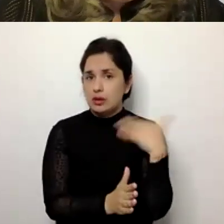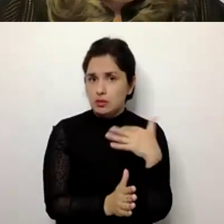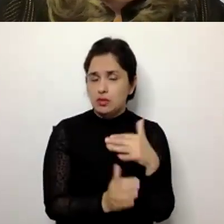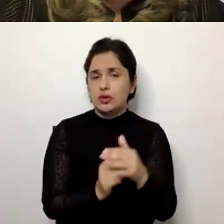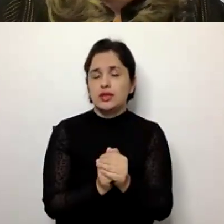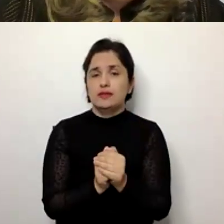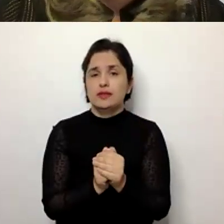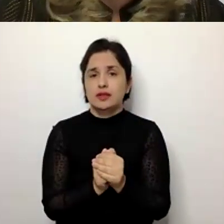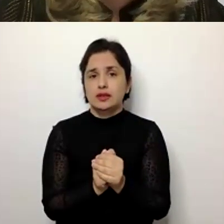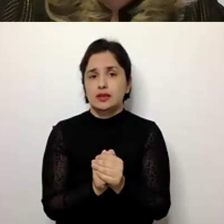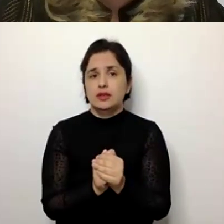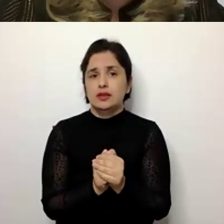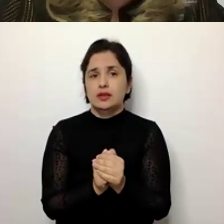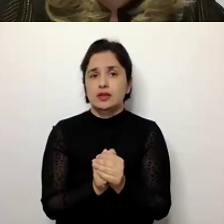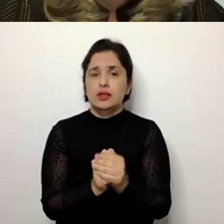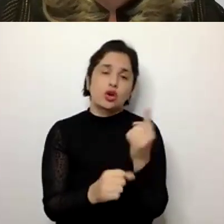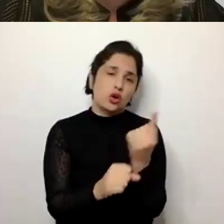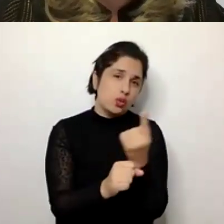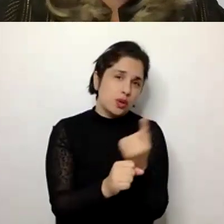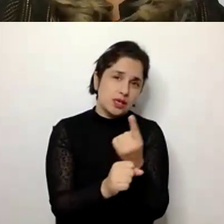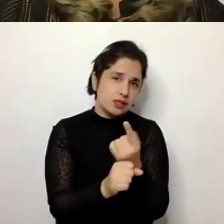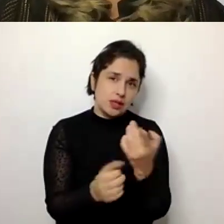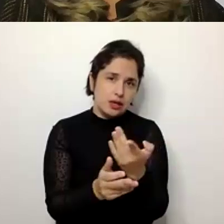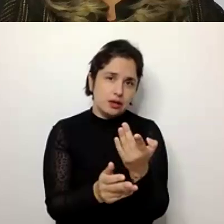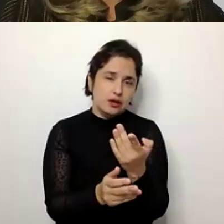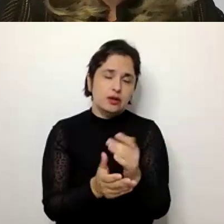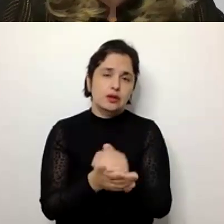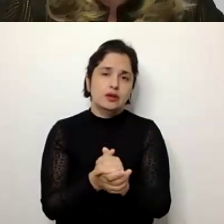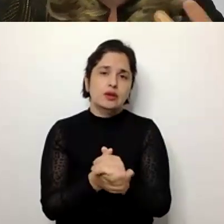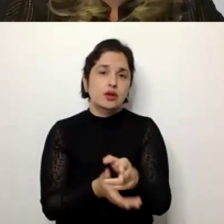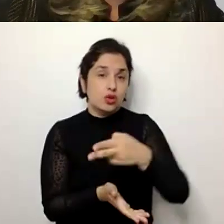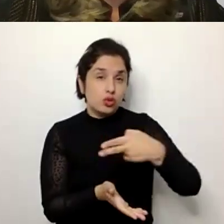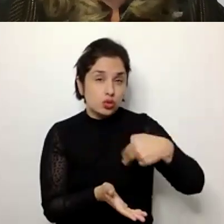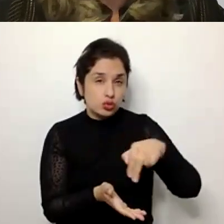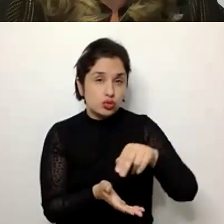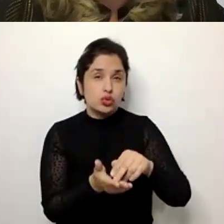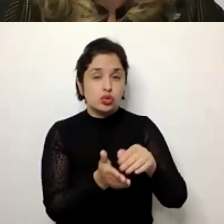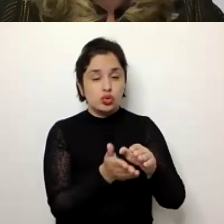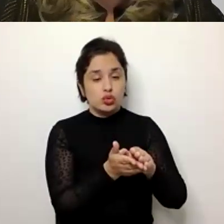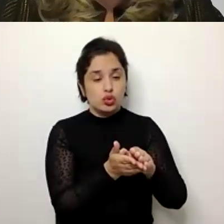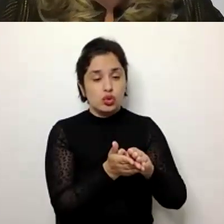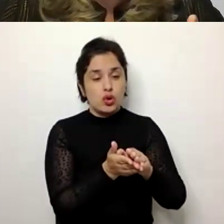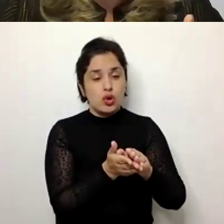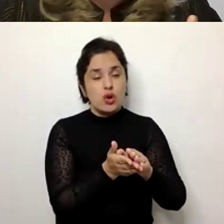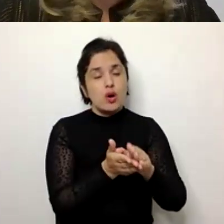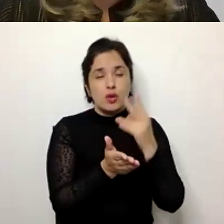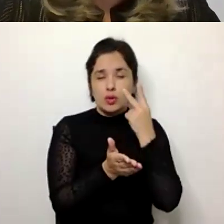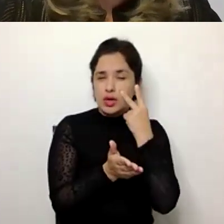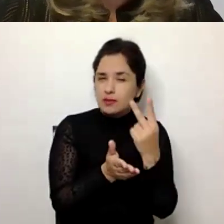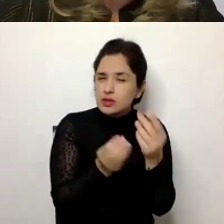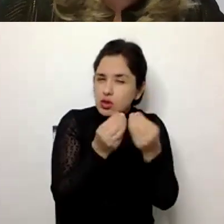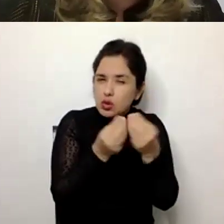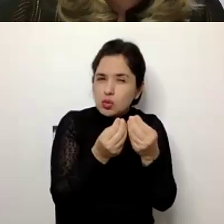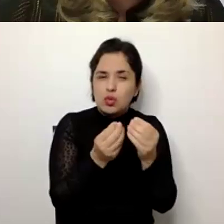conversar é que nós passamos de uma visão extremamente